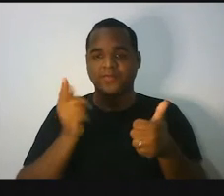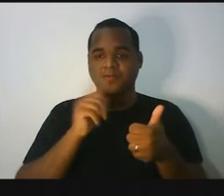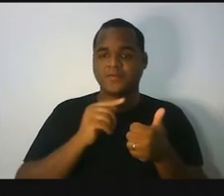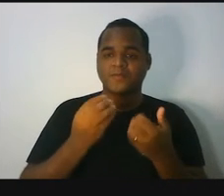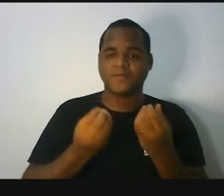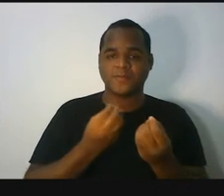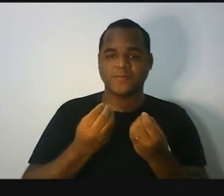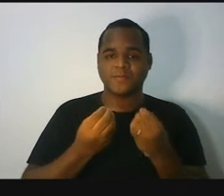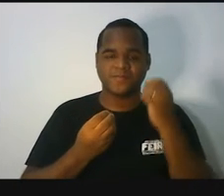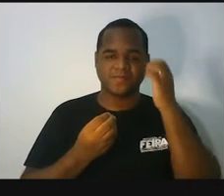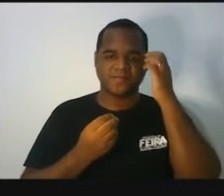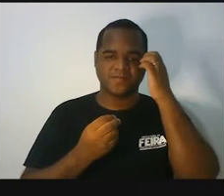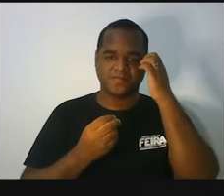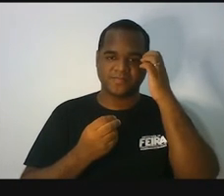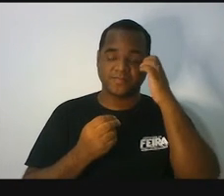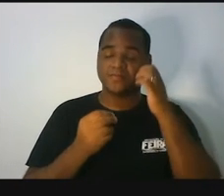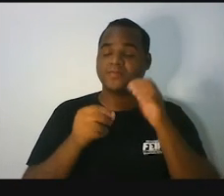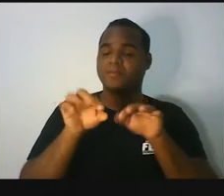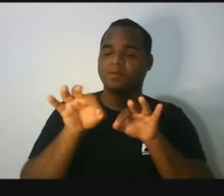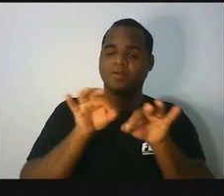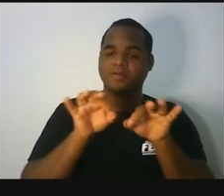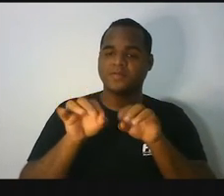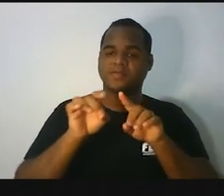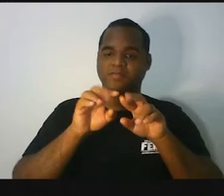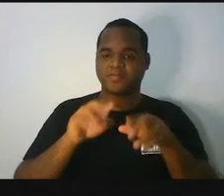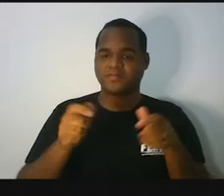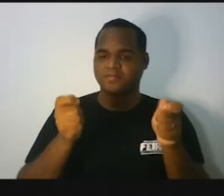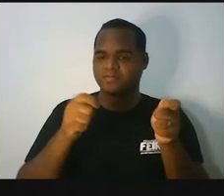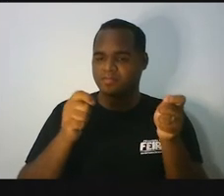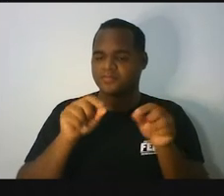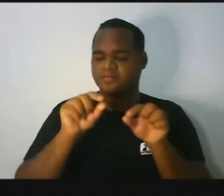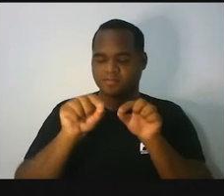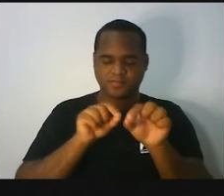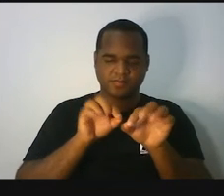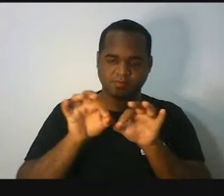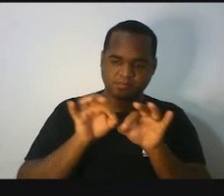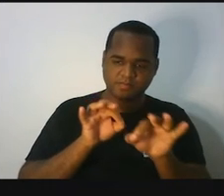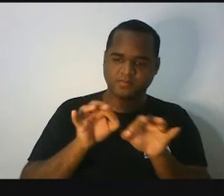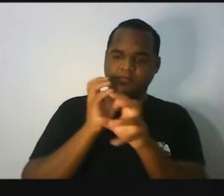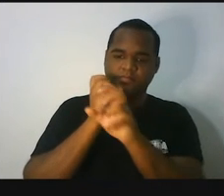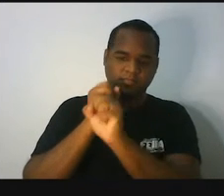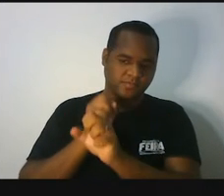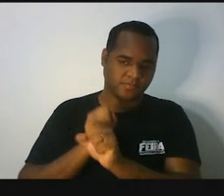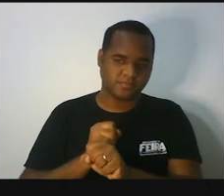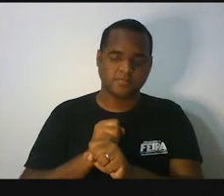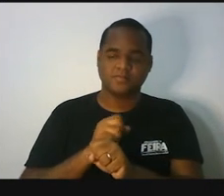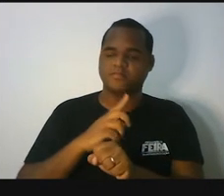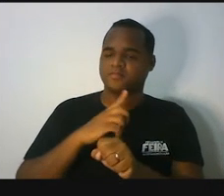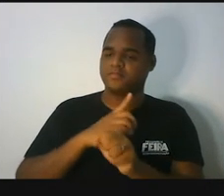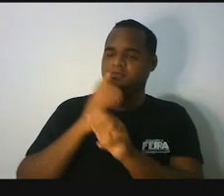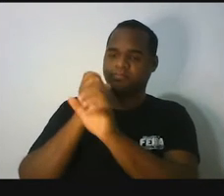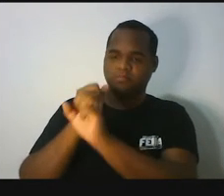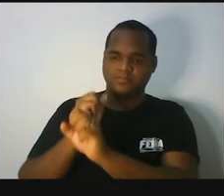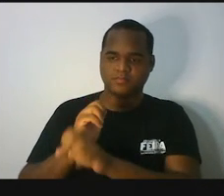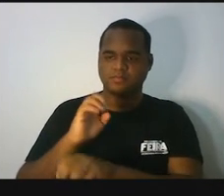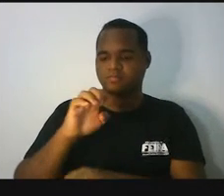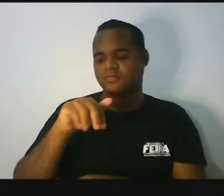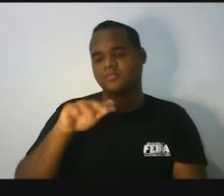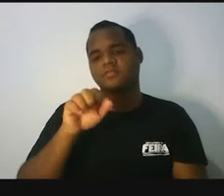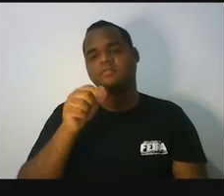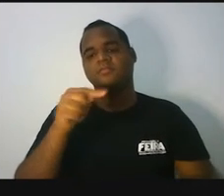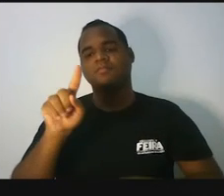Tá? Então, como é que a gente resolveria, como é que a gente ia fazer cálculos com essa equação para